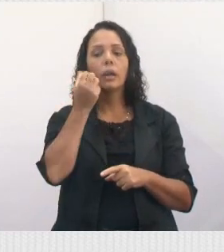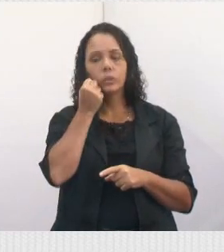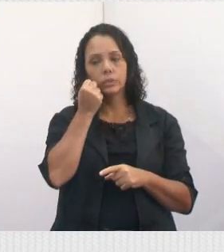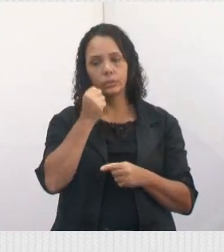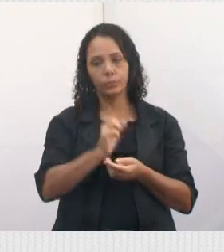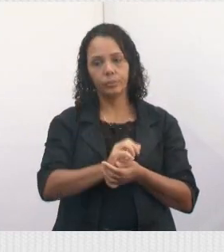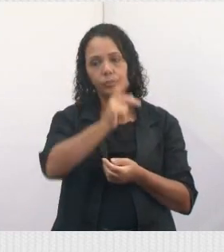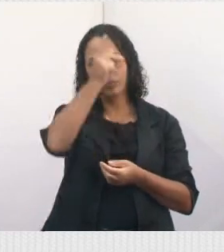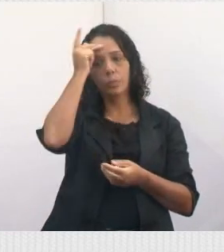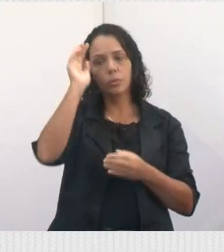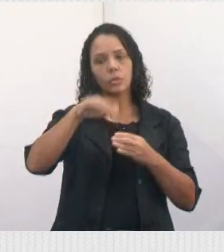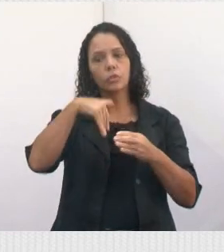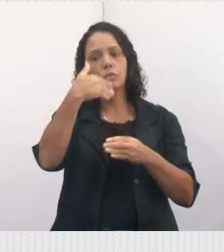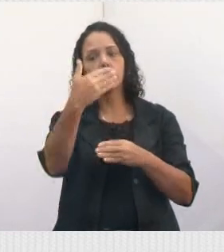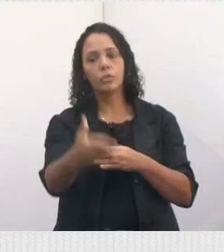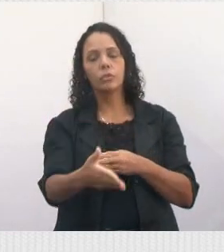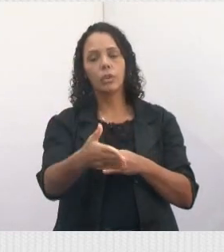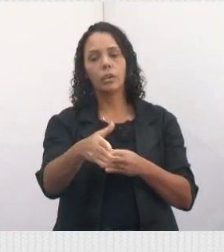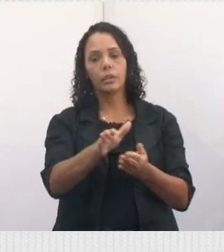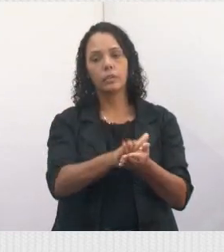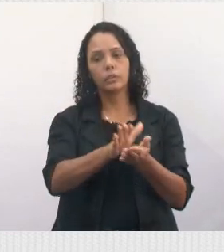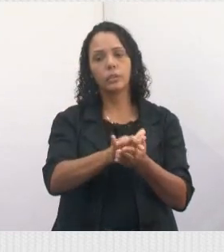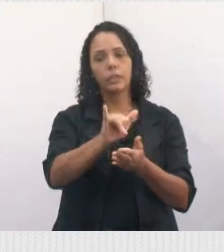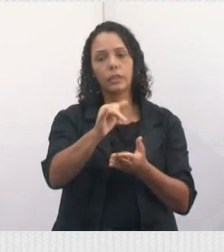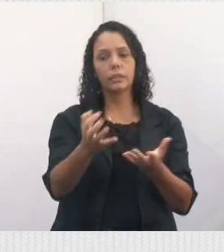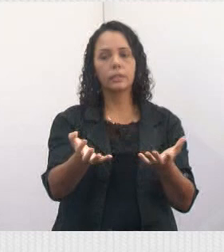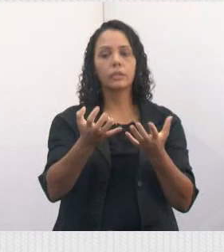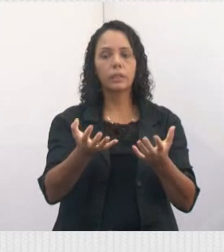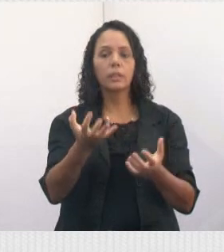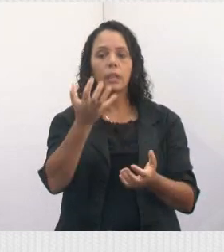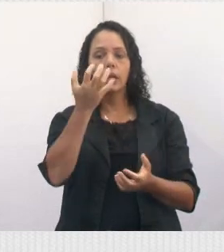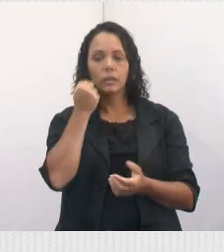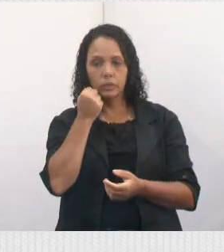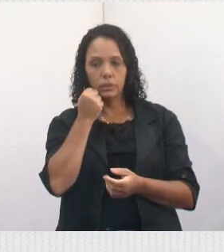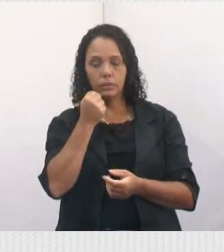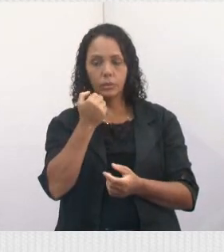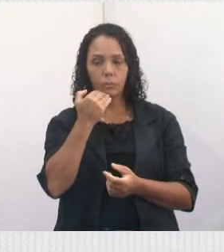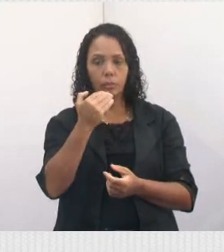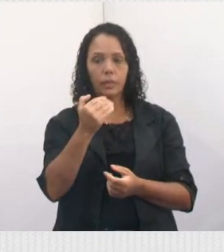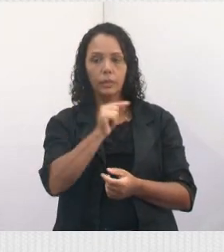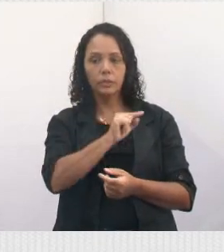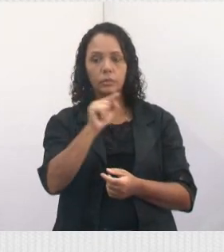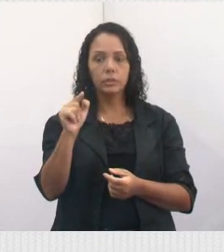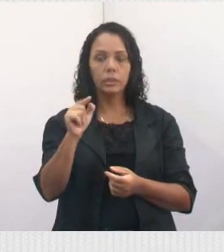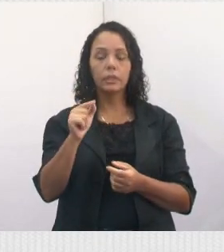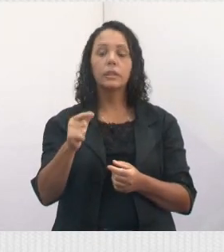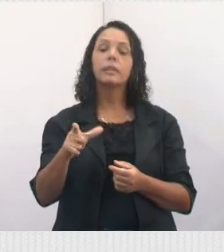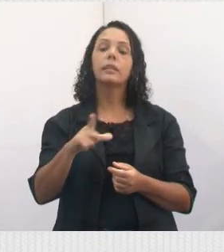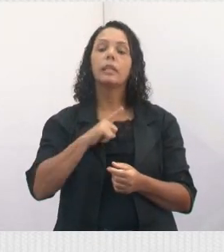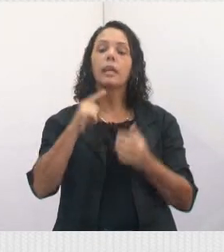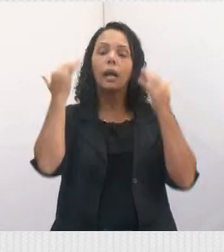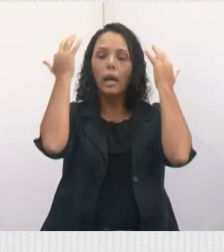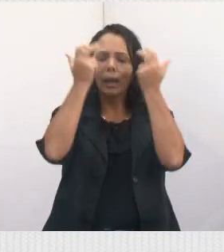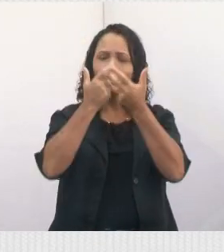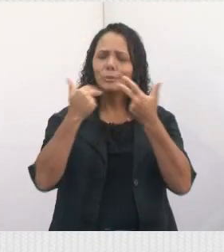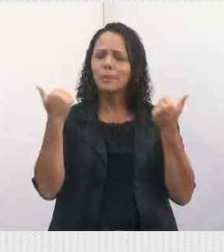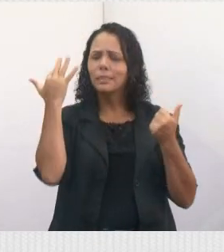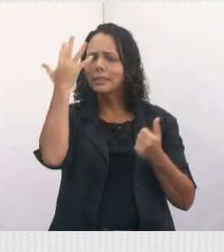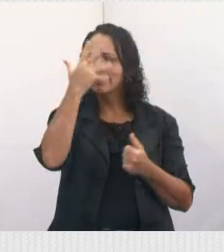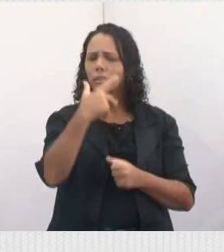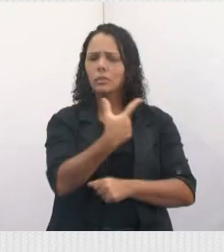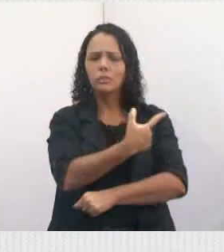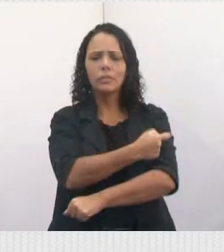pessoas de fora de jacarei estão vindo adotar os animais, tá? Então, peço a vocês, adote o animal adulto, tem animais lindos aqui, todos